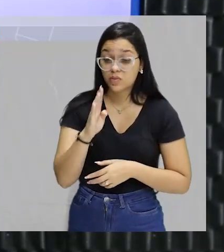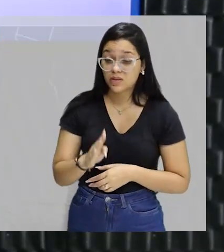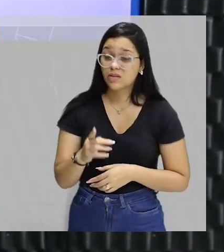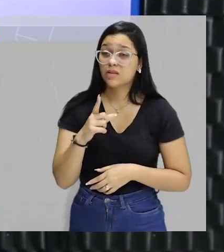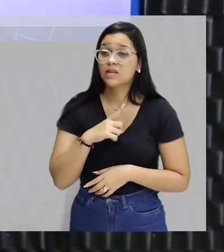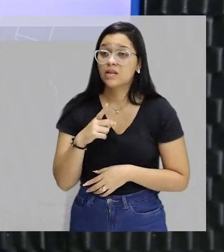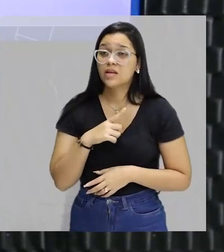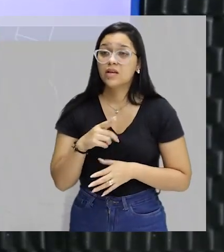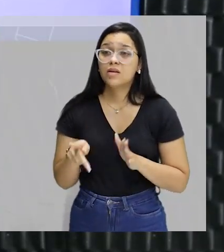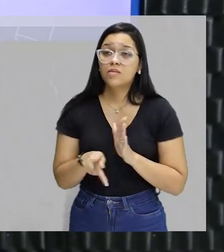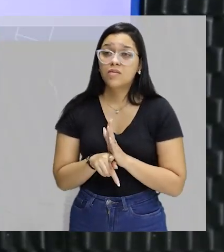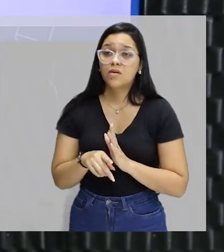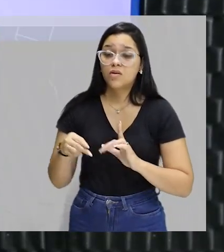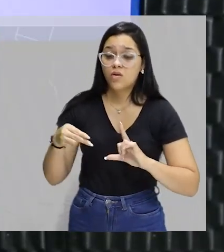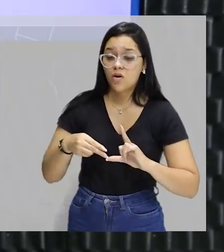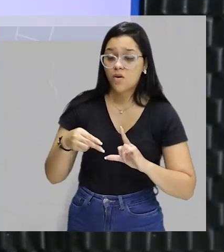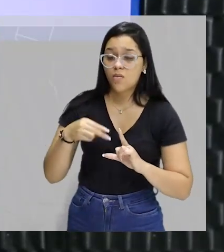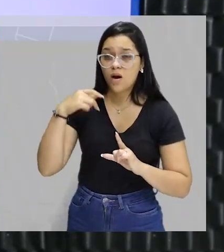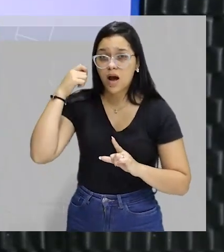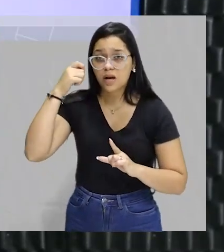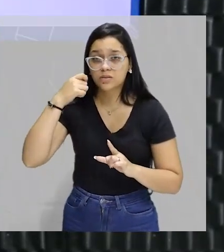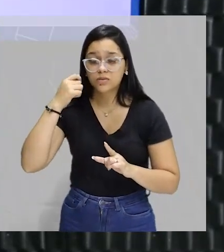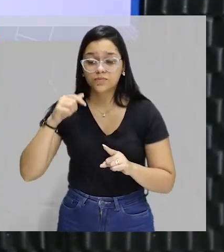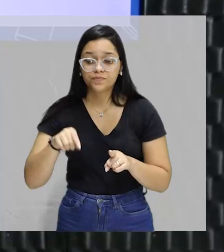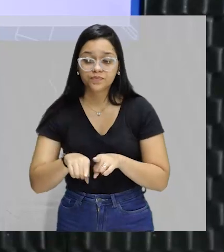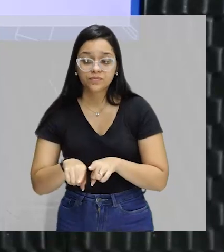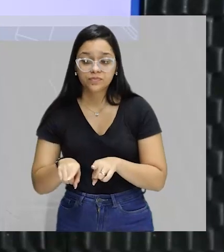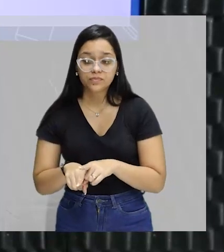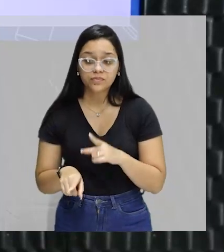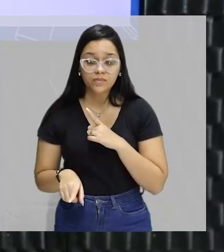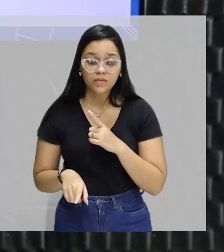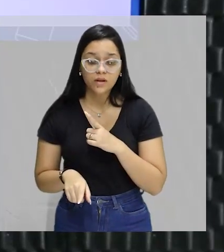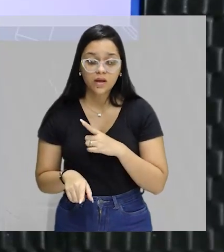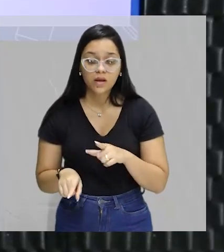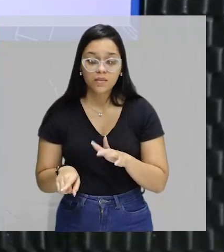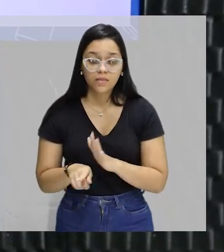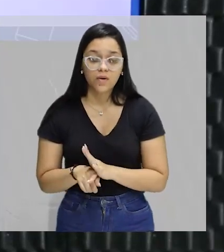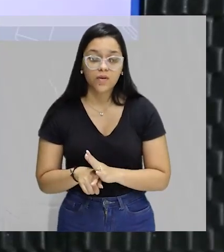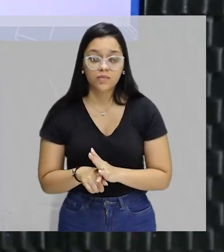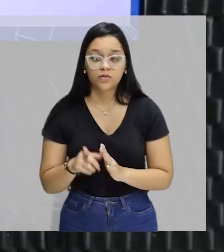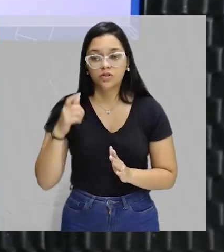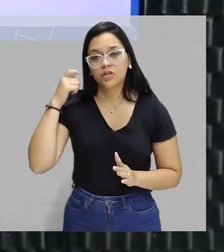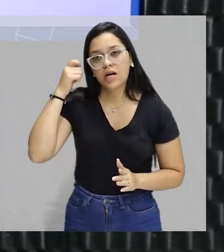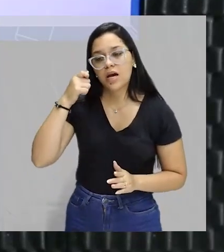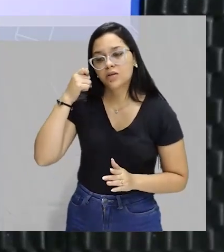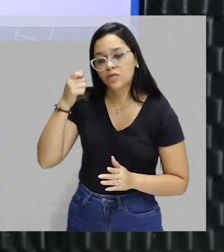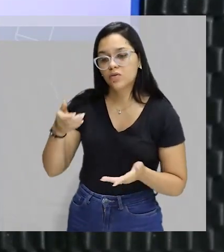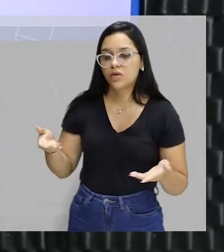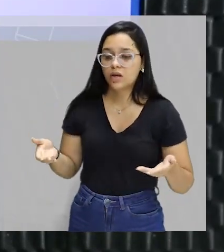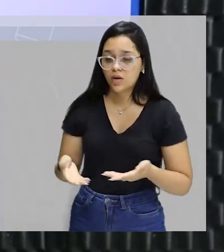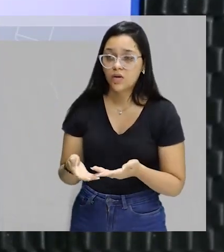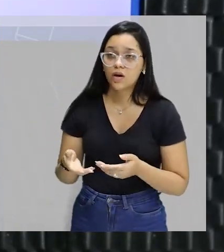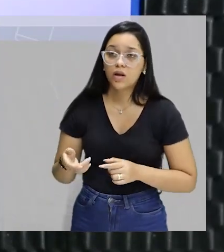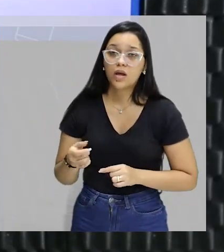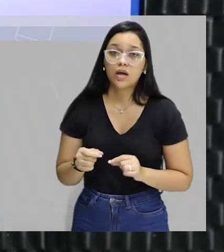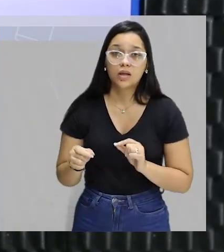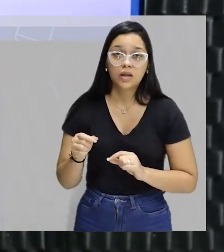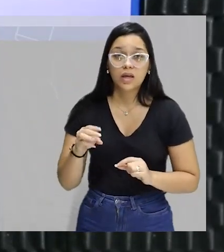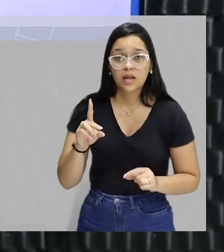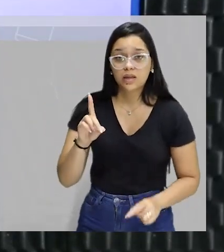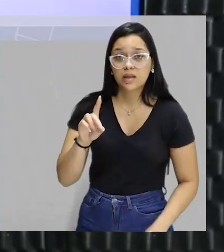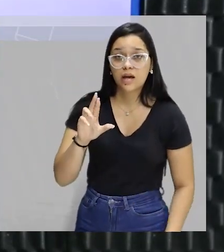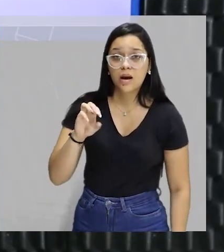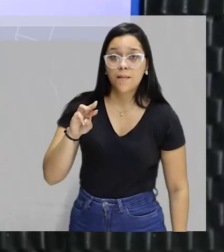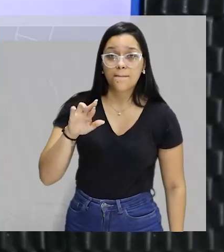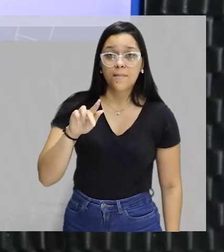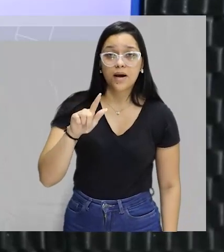tendo uma carreira consolidada como ator. E aí ele sai dessa postura de ator e passa a ser dramaturgo, ou seja,